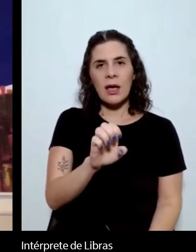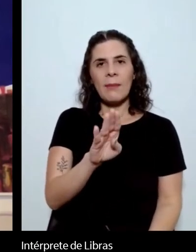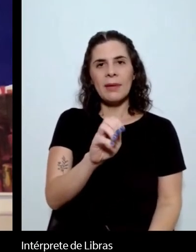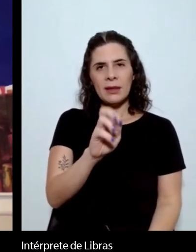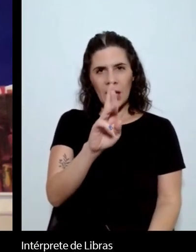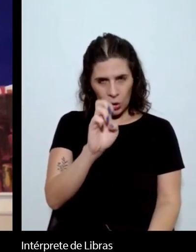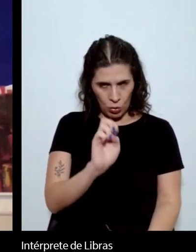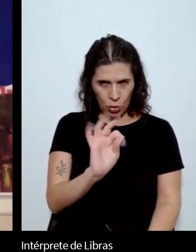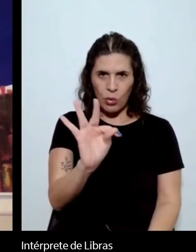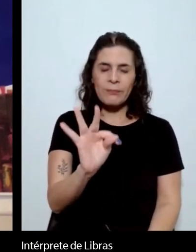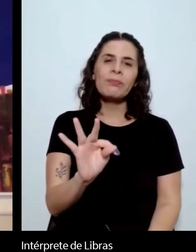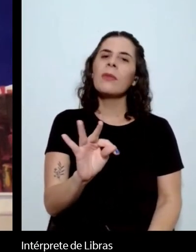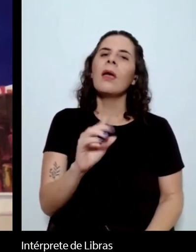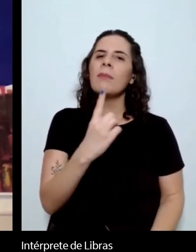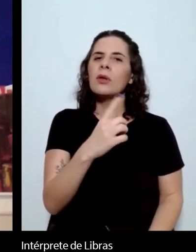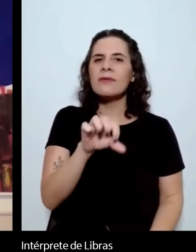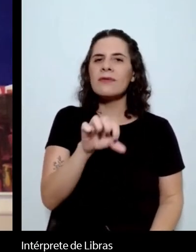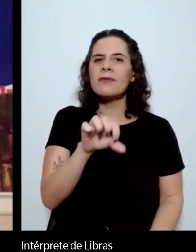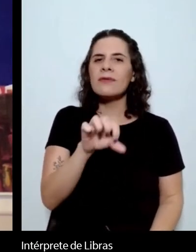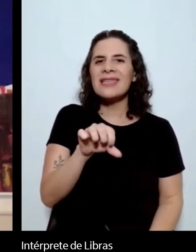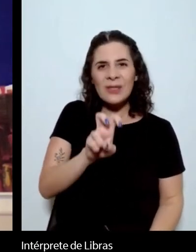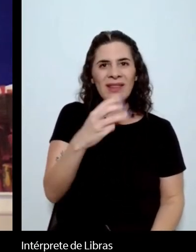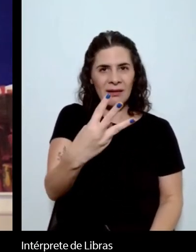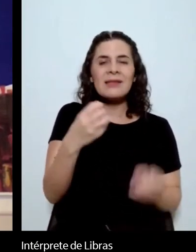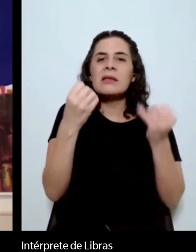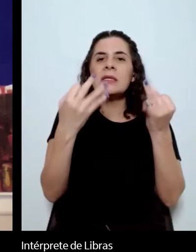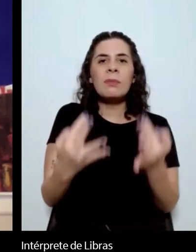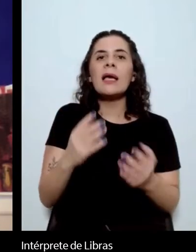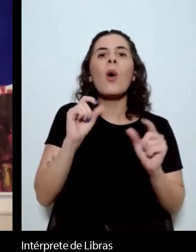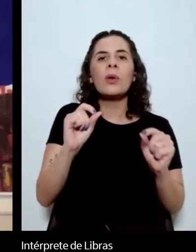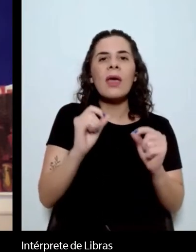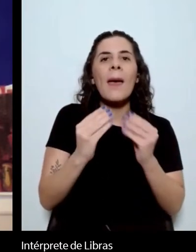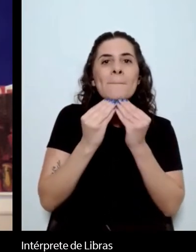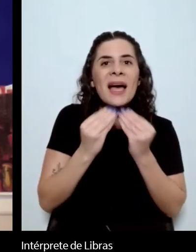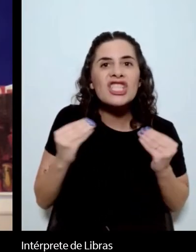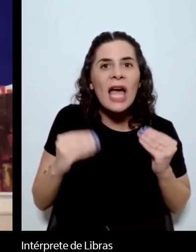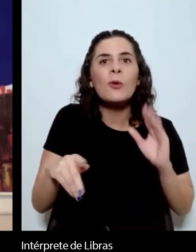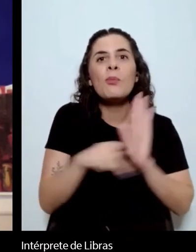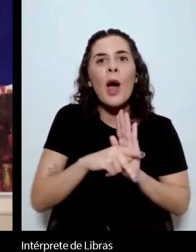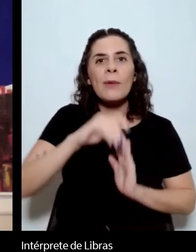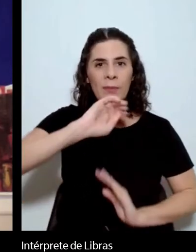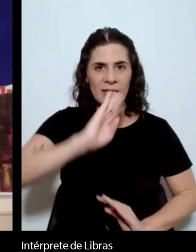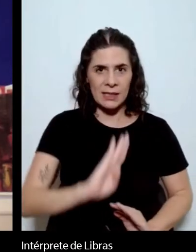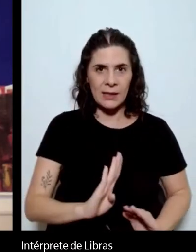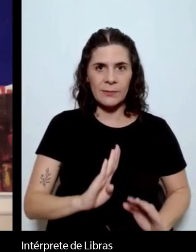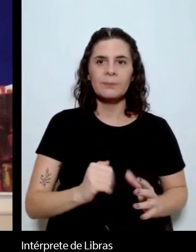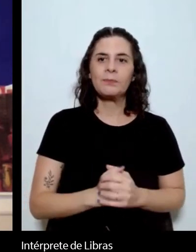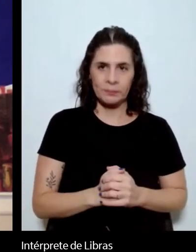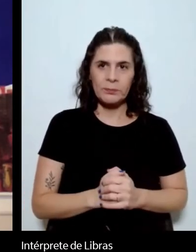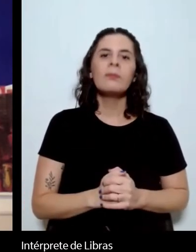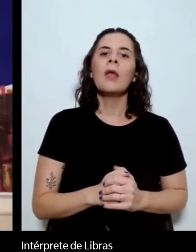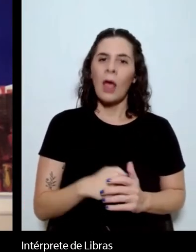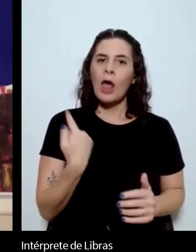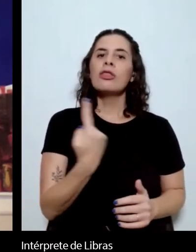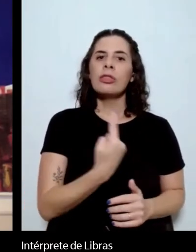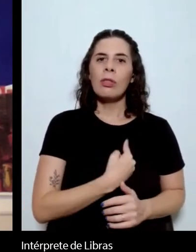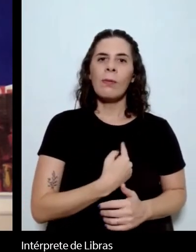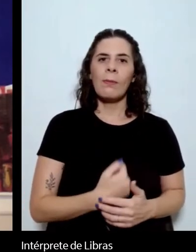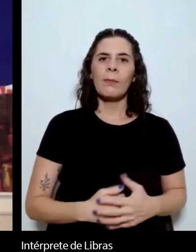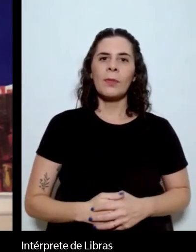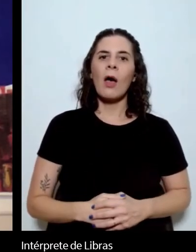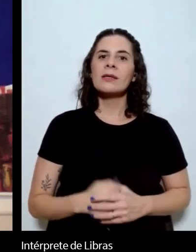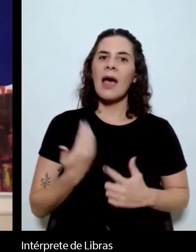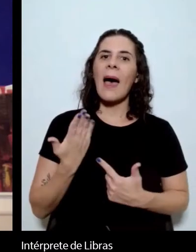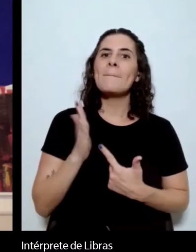chamava apenas Machado of Brazil. Aí, temos aparecendo, então, mais ou menos, a